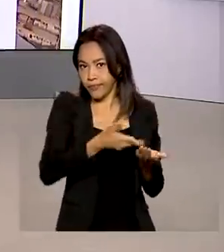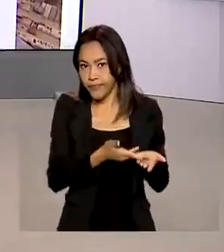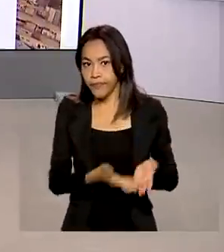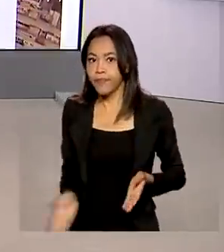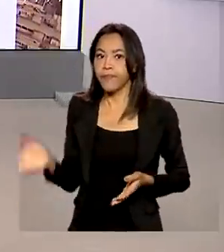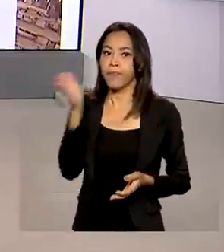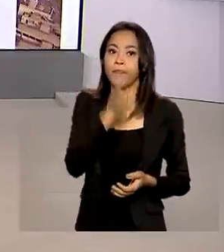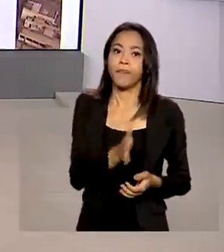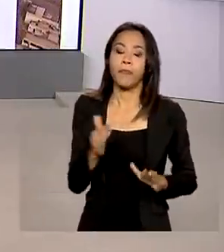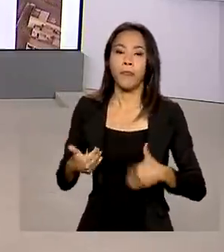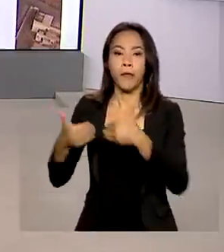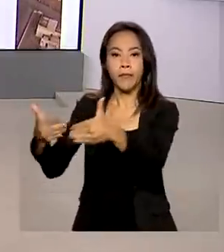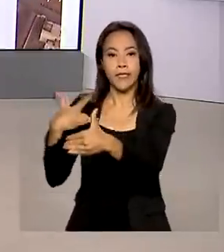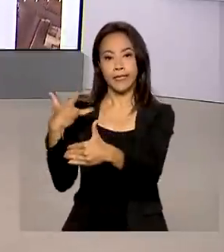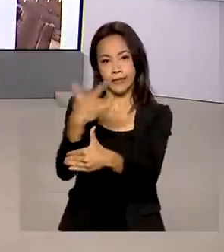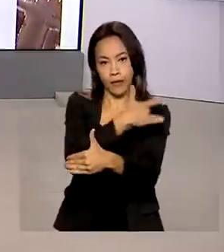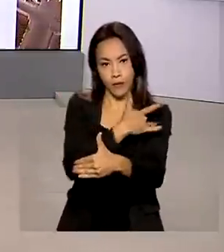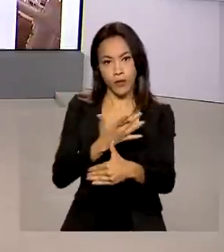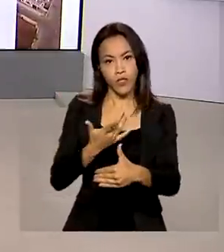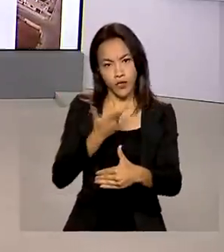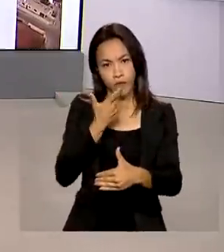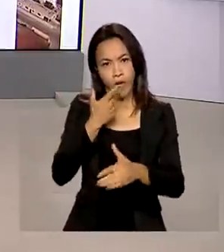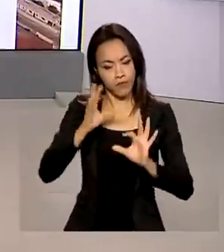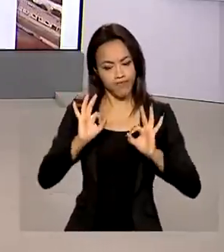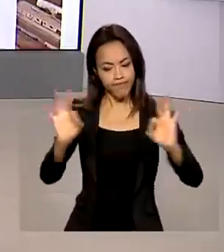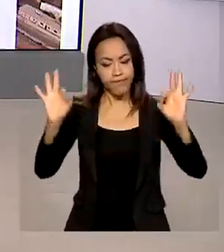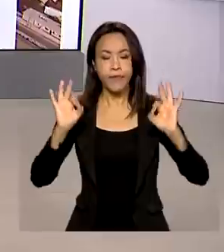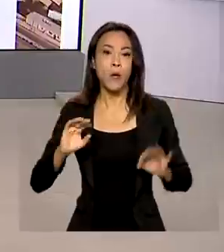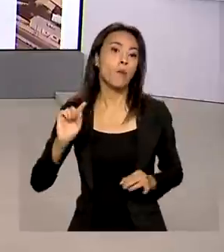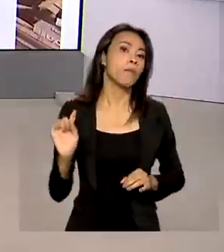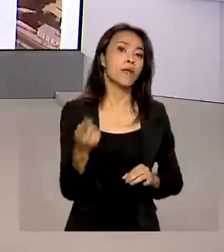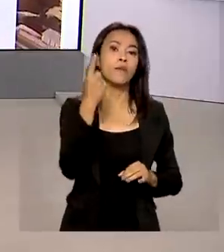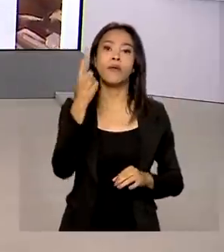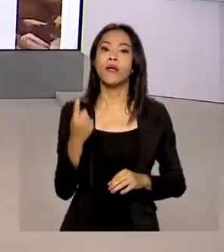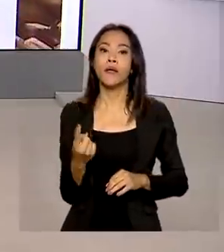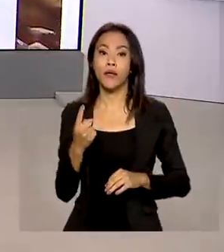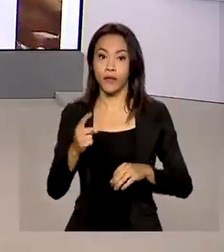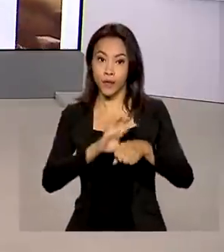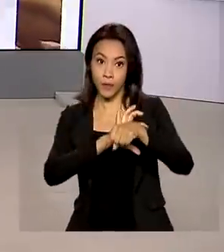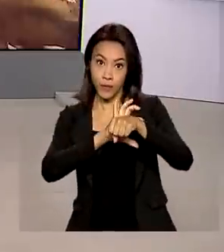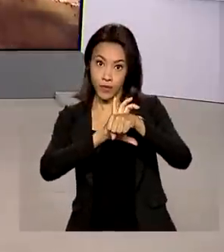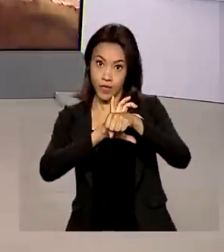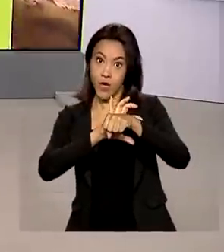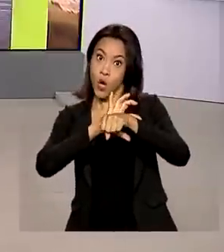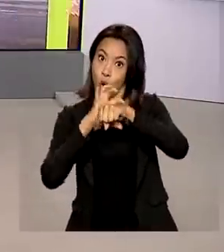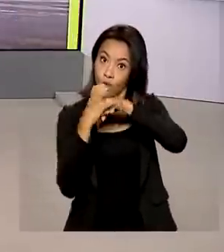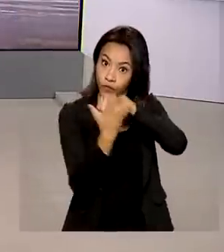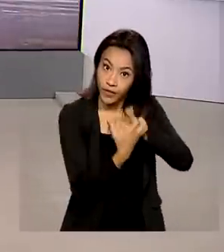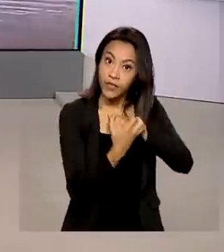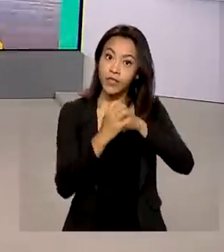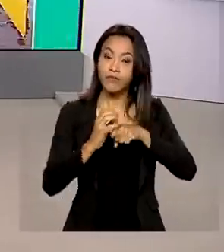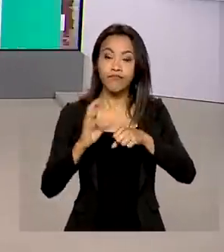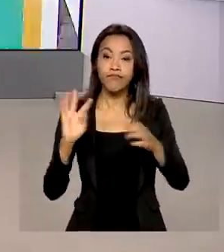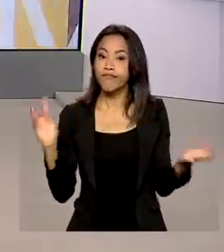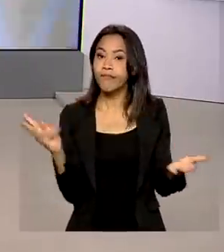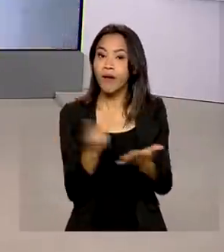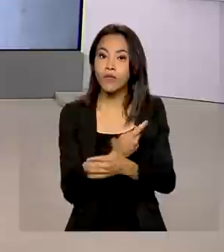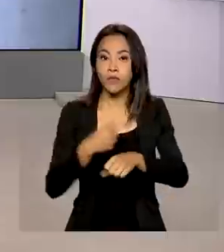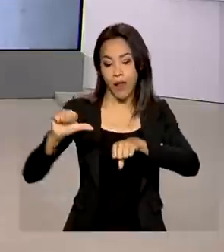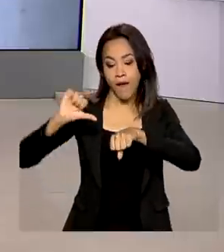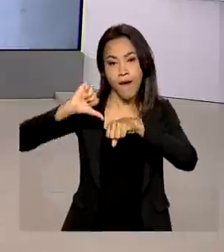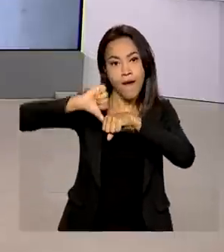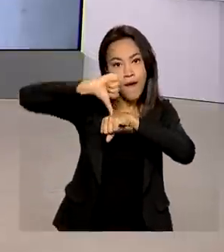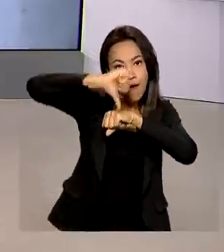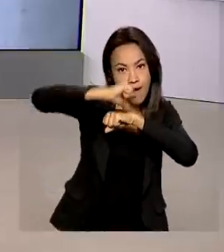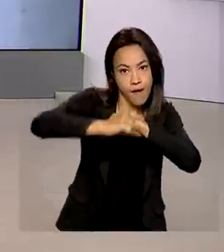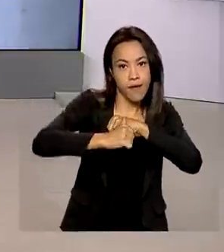Saúde confirma o primeiro caso no Brasil de Covid-19 causado pela variante Omicron Xe. Glauco de Queiroz